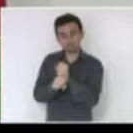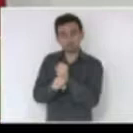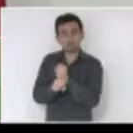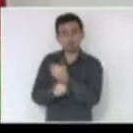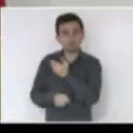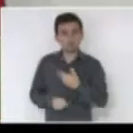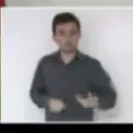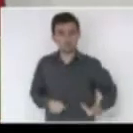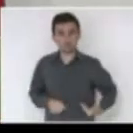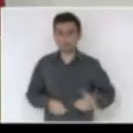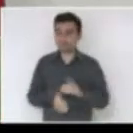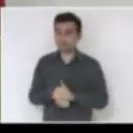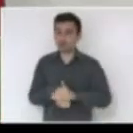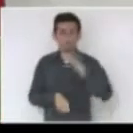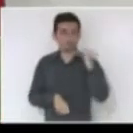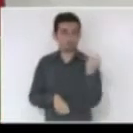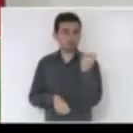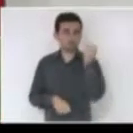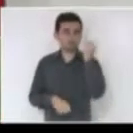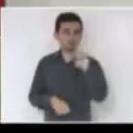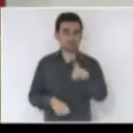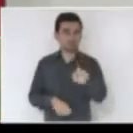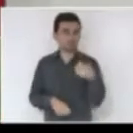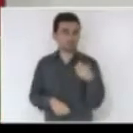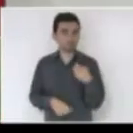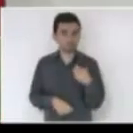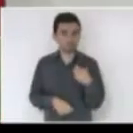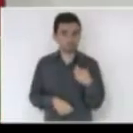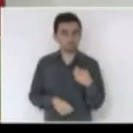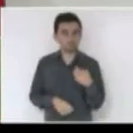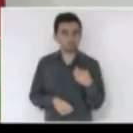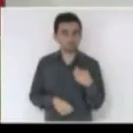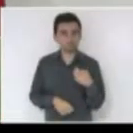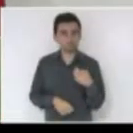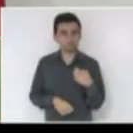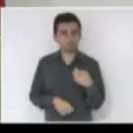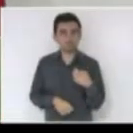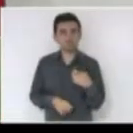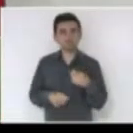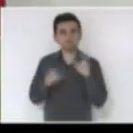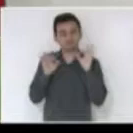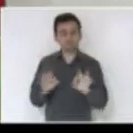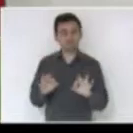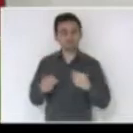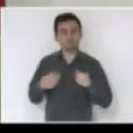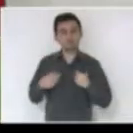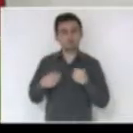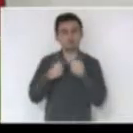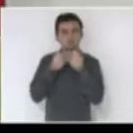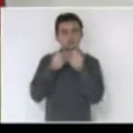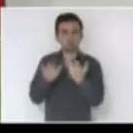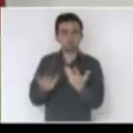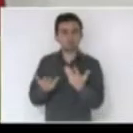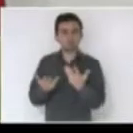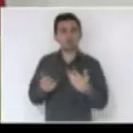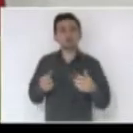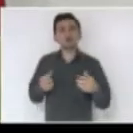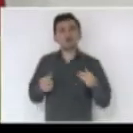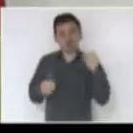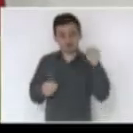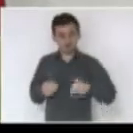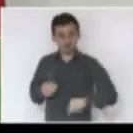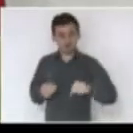tarefas mais importantes do Executivo. Infelizmente, nós temos que confessar aqui. Nós, do Parlamento